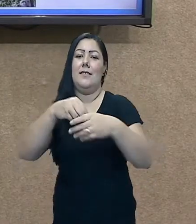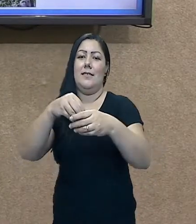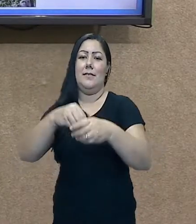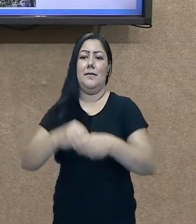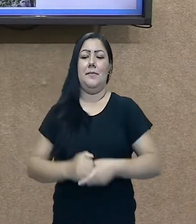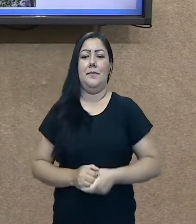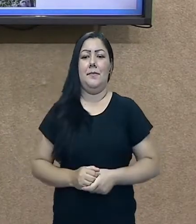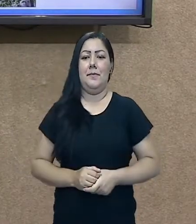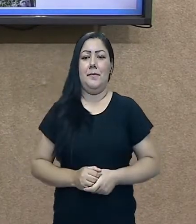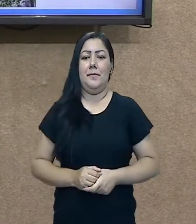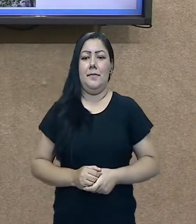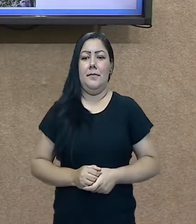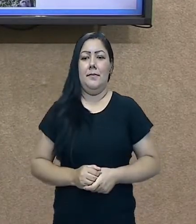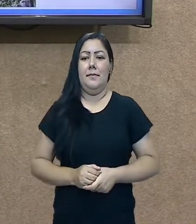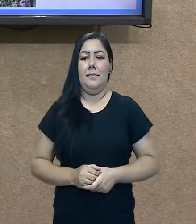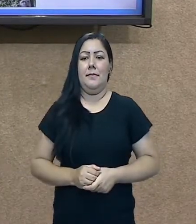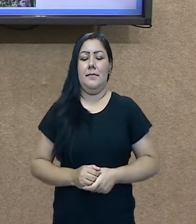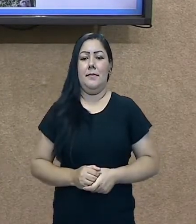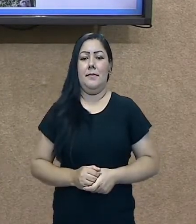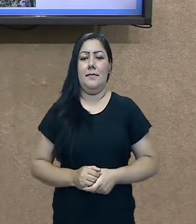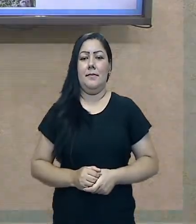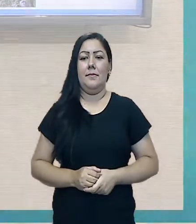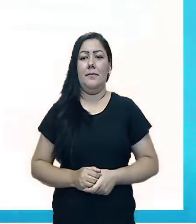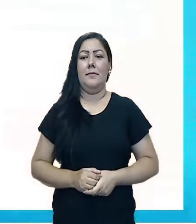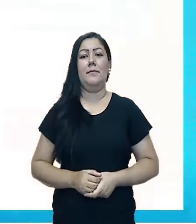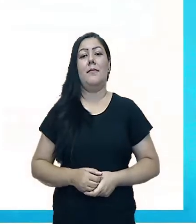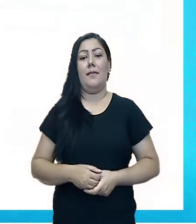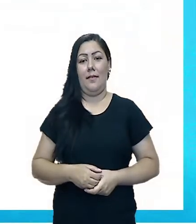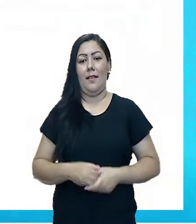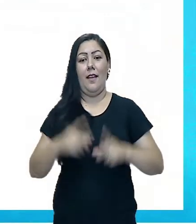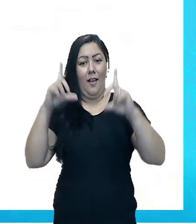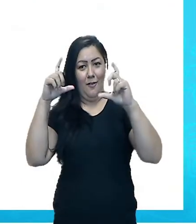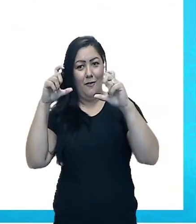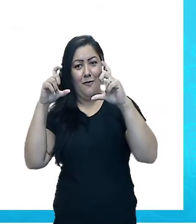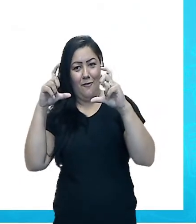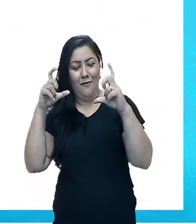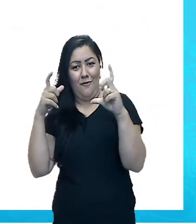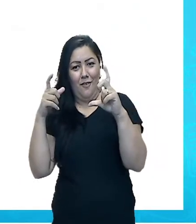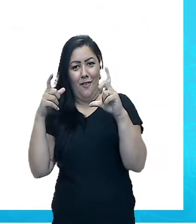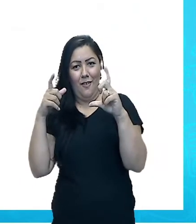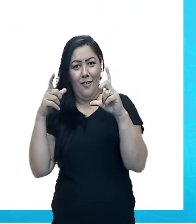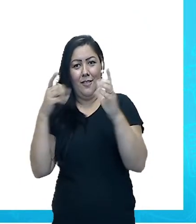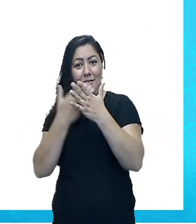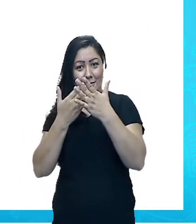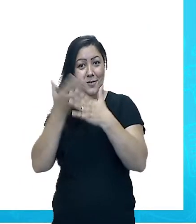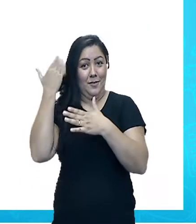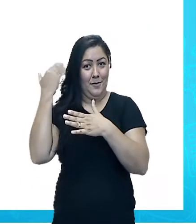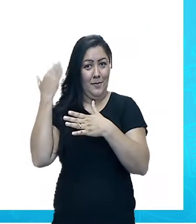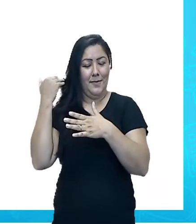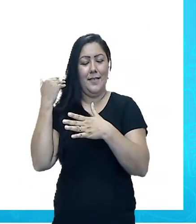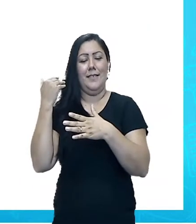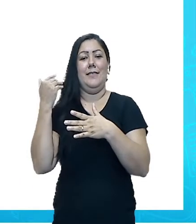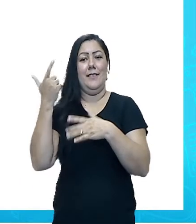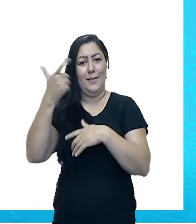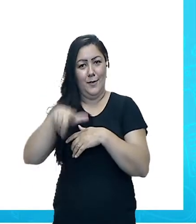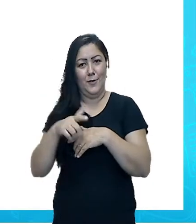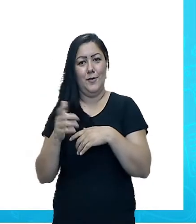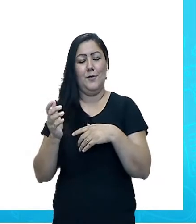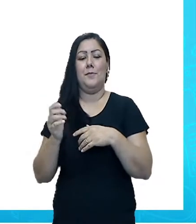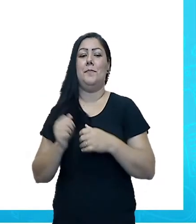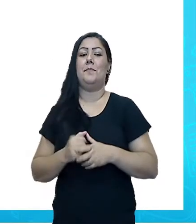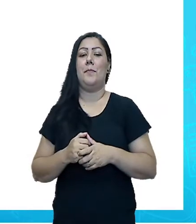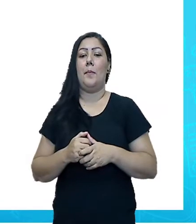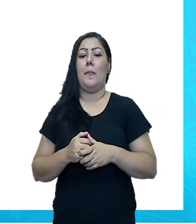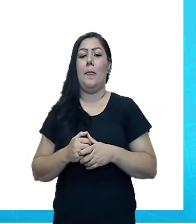Mais uma vez essa foto. Nós vimos essa foto na aula passada. E aqui ela mostra alguns